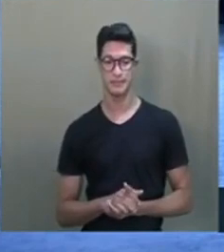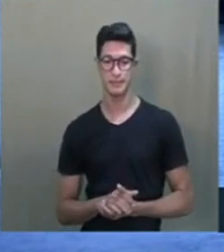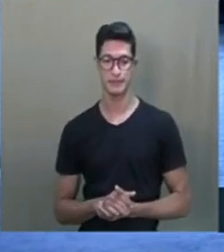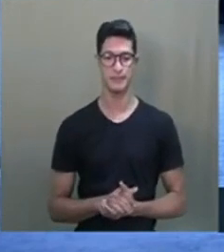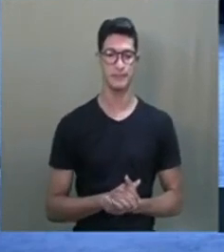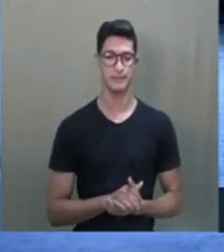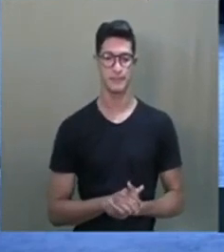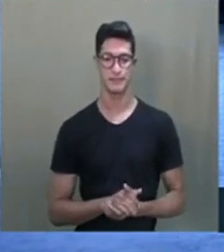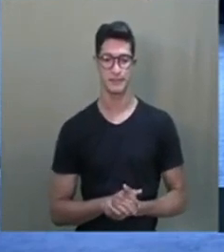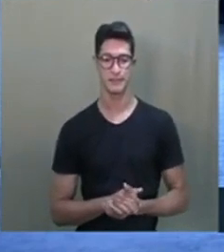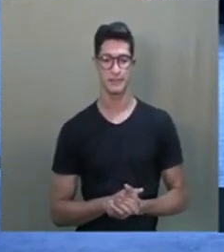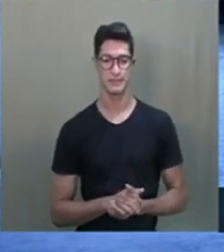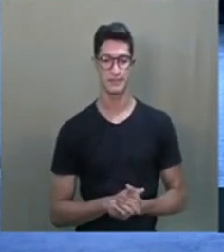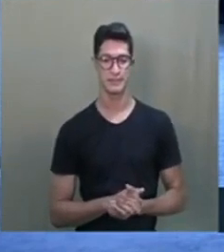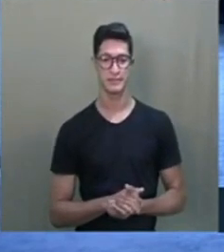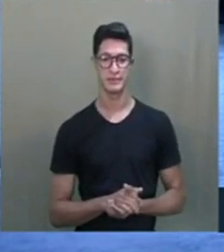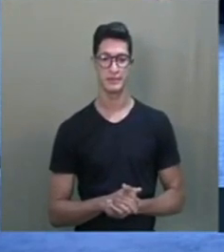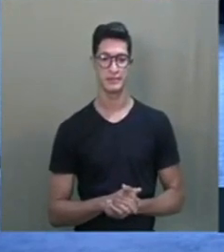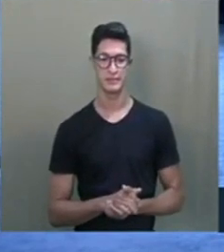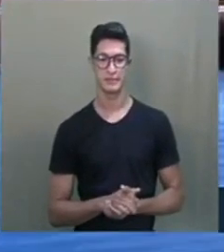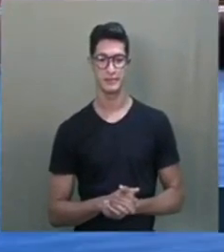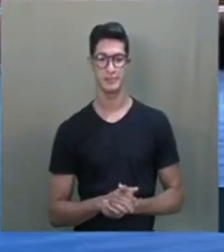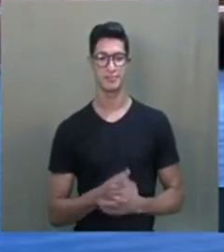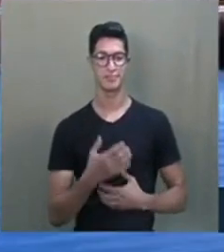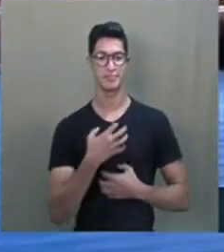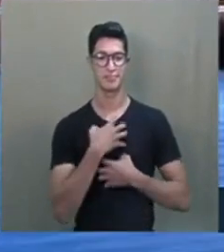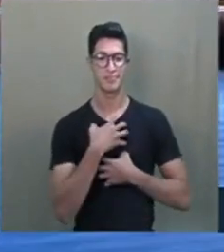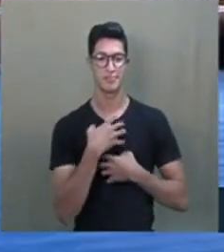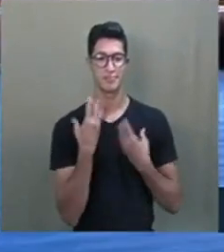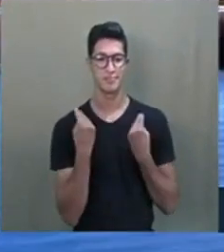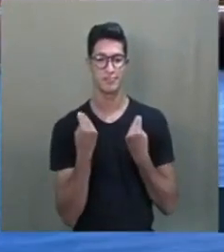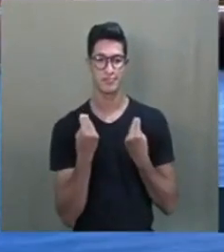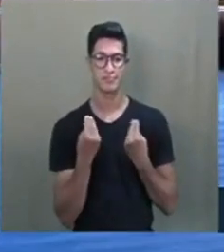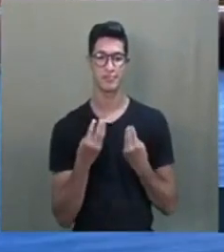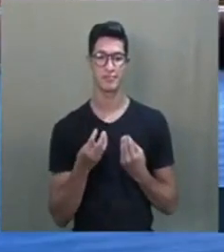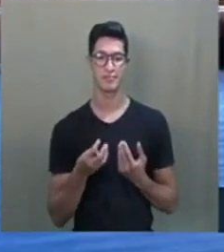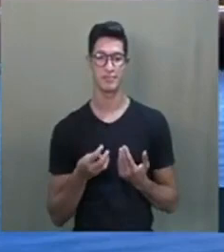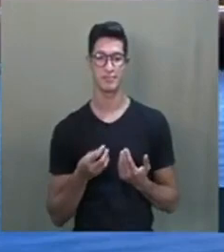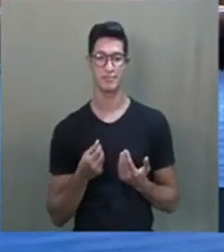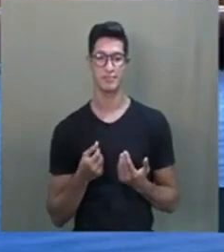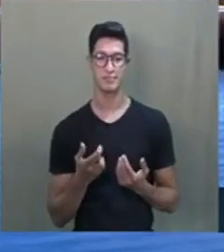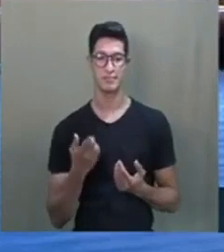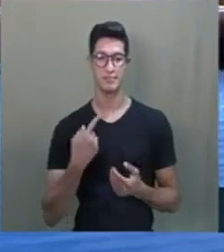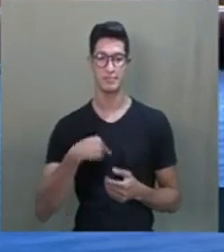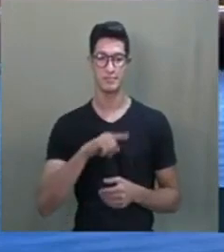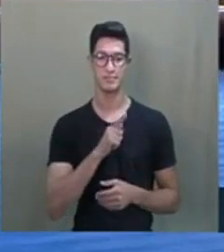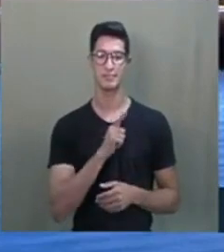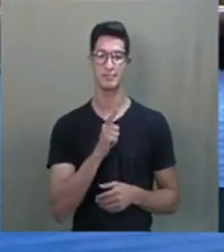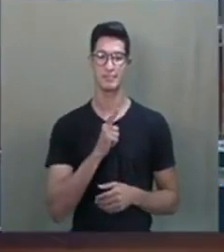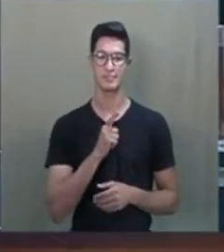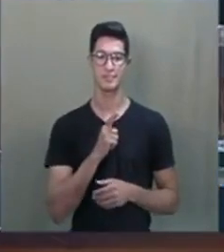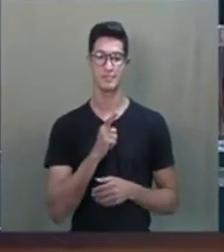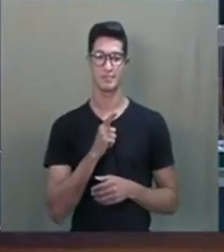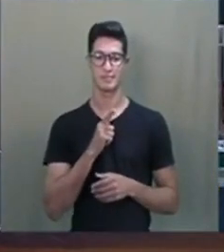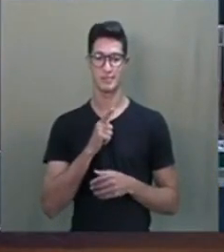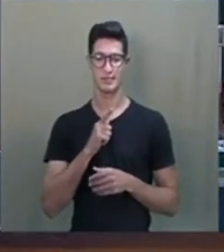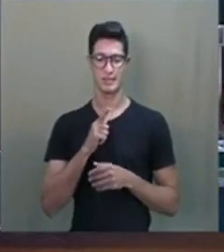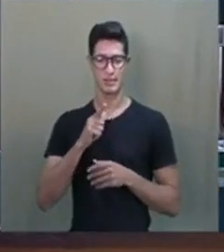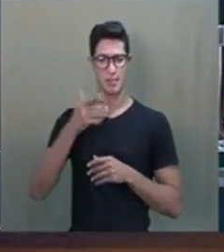Olha, é impressionante como a gente tem falas complementares,